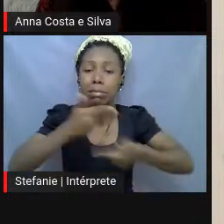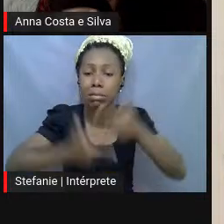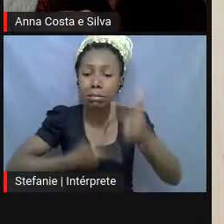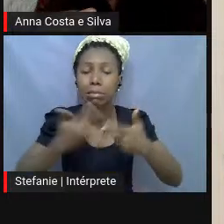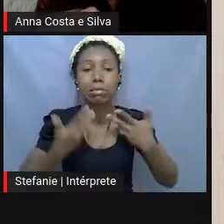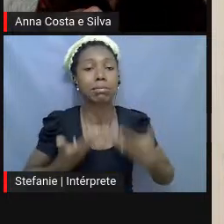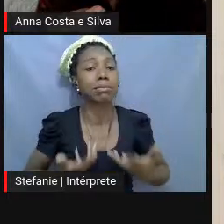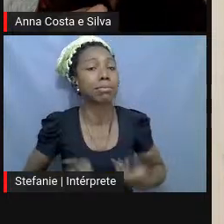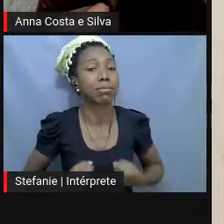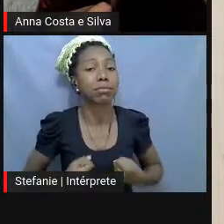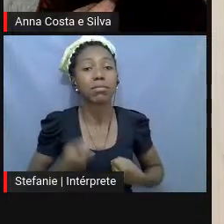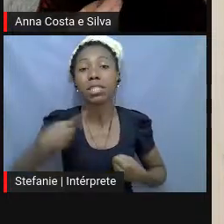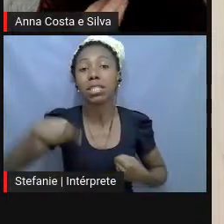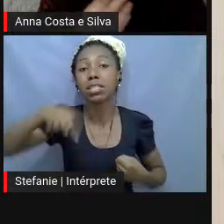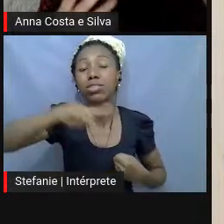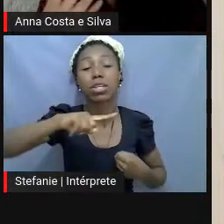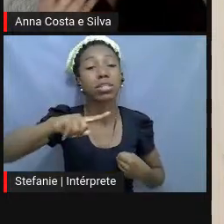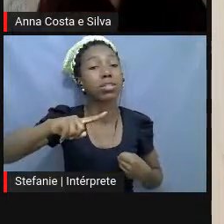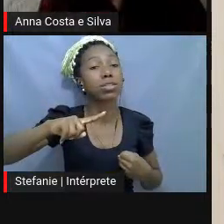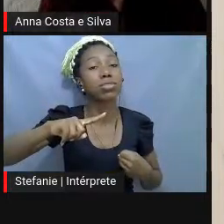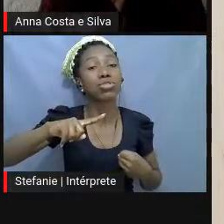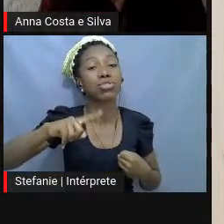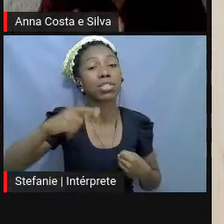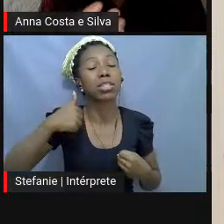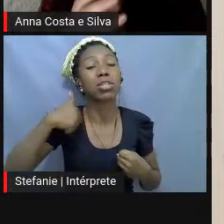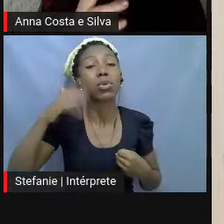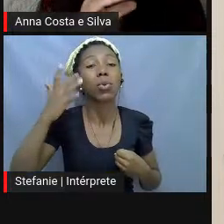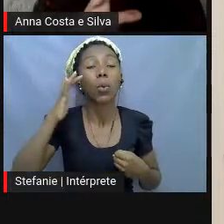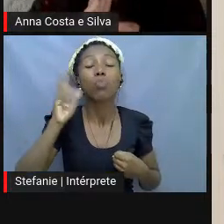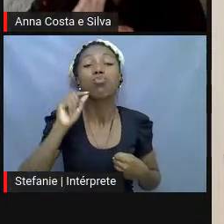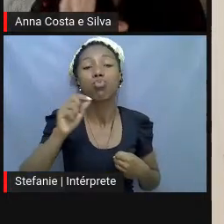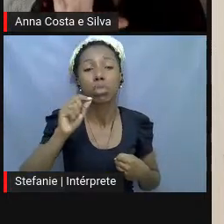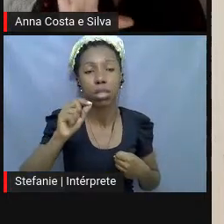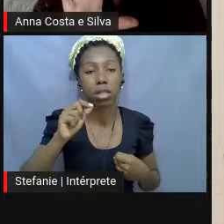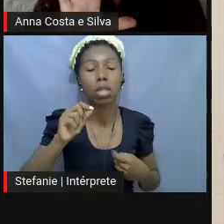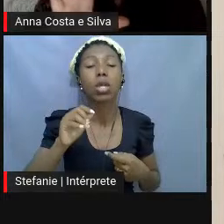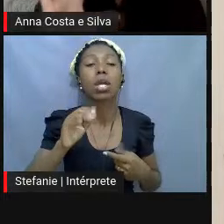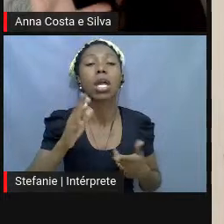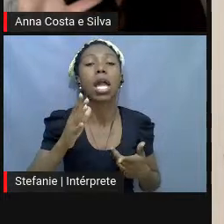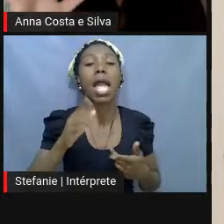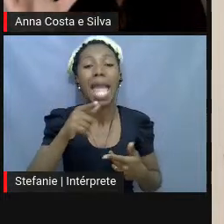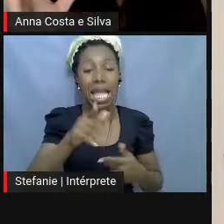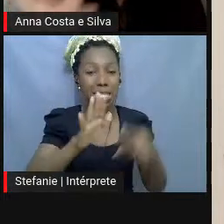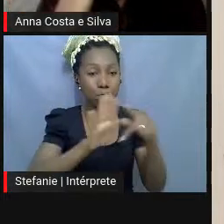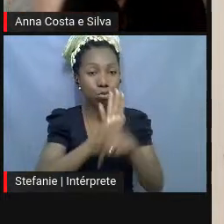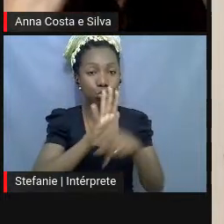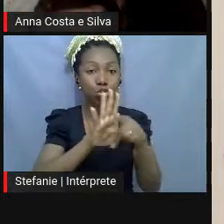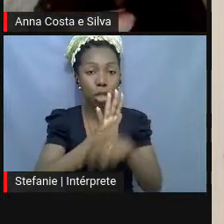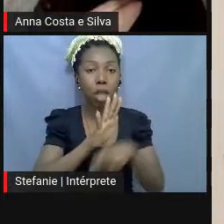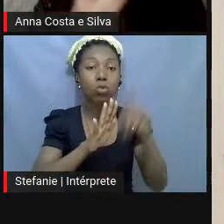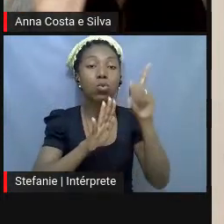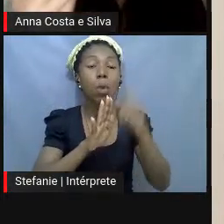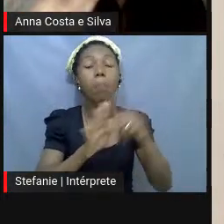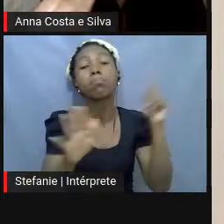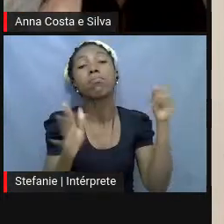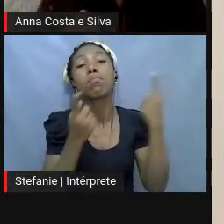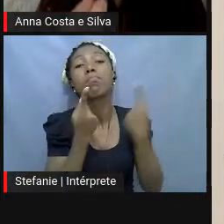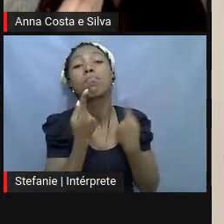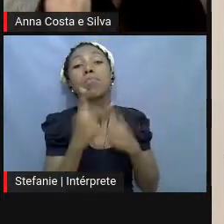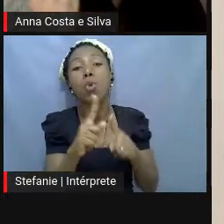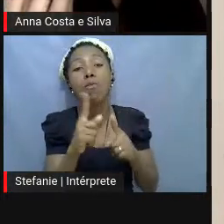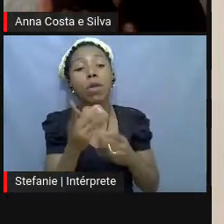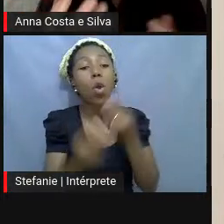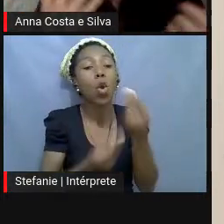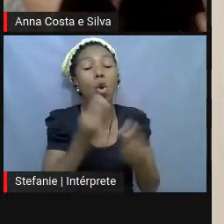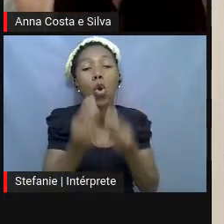a gente não... É... Eu acho que o projeto pergunta como seria... É... Possibilitar experiências